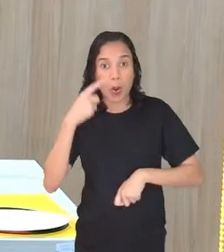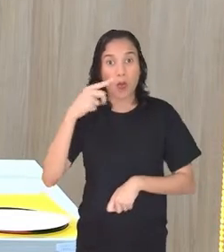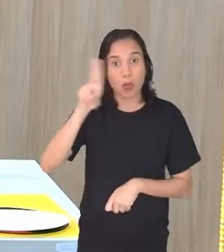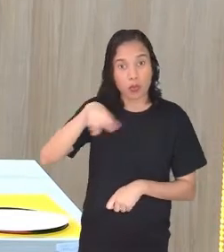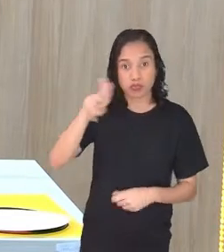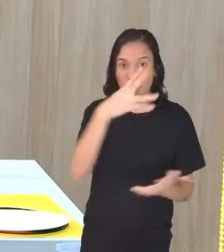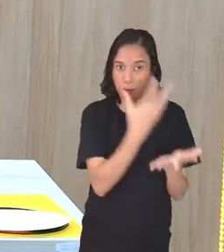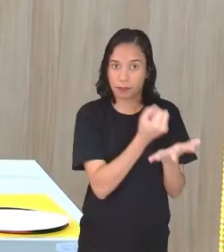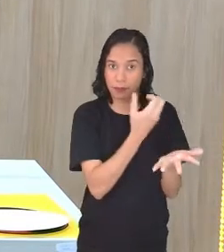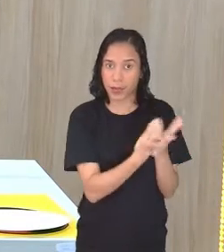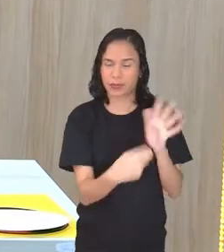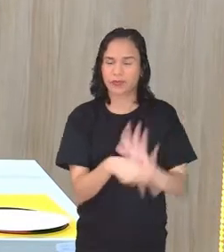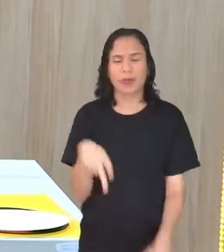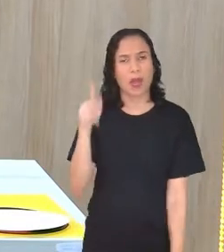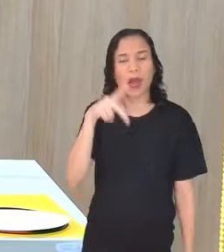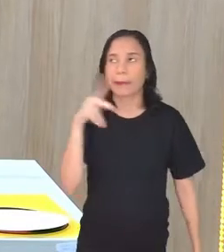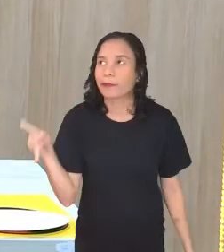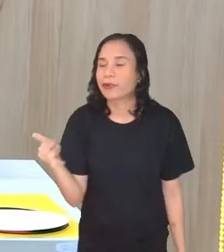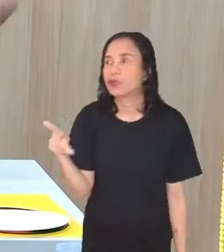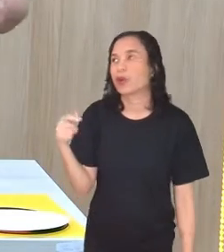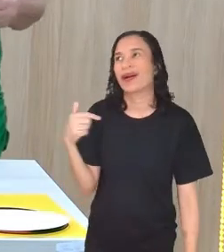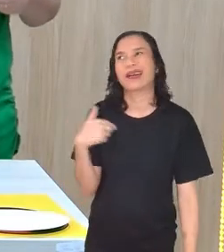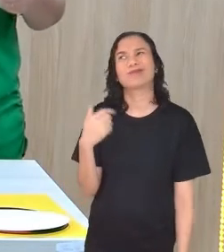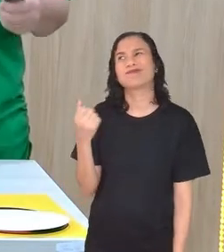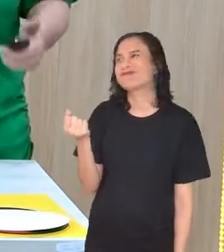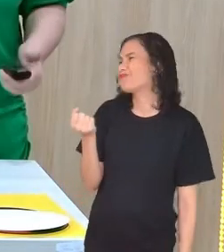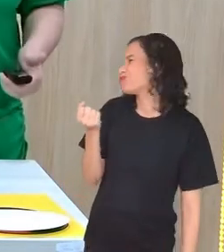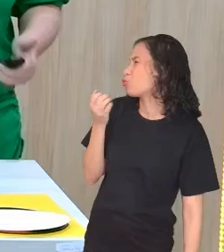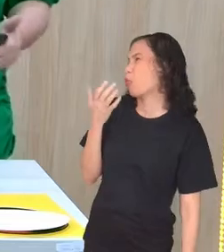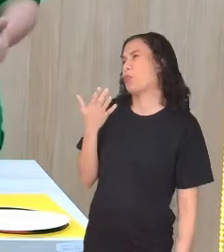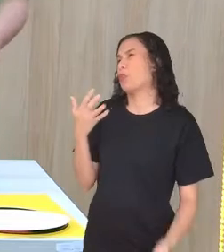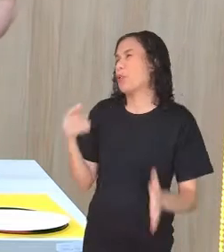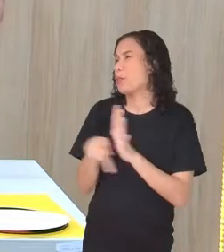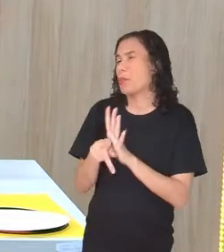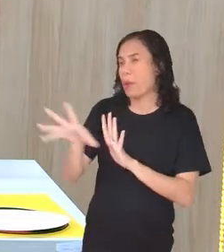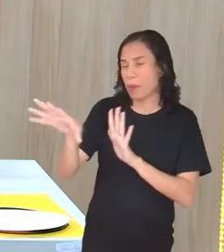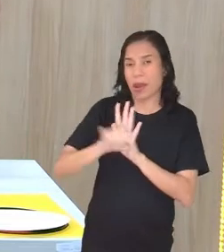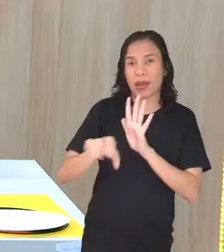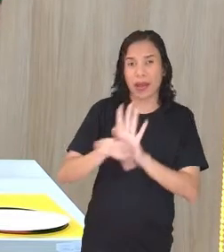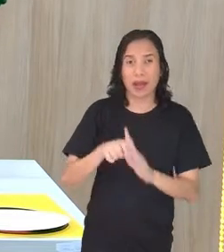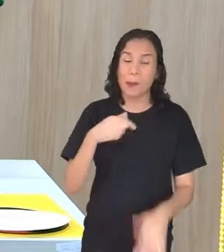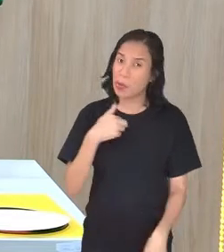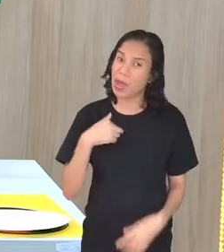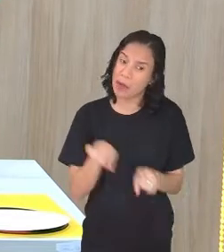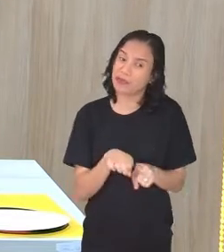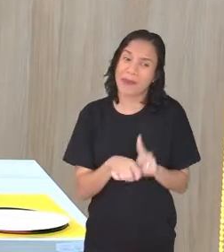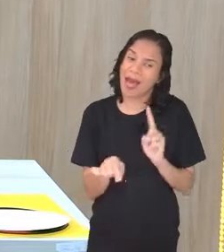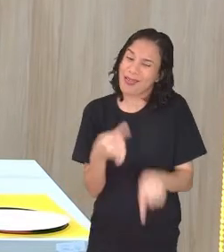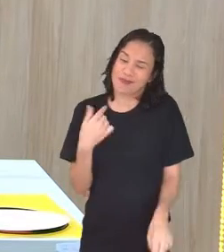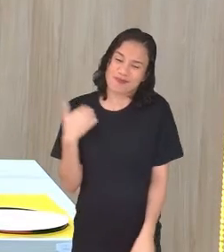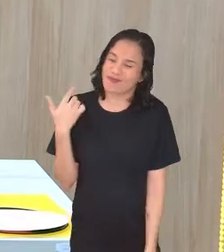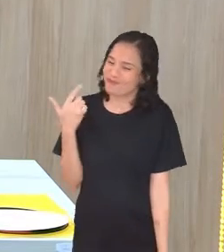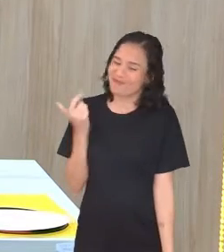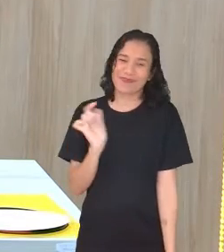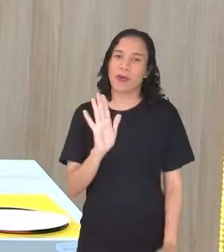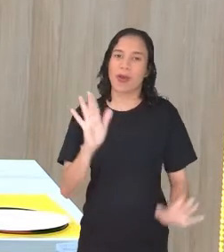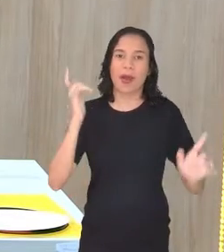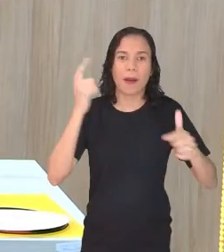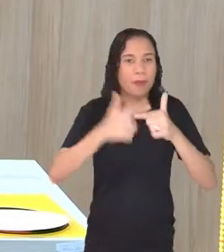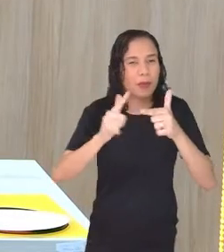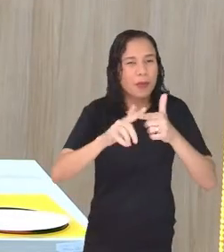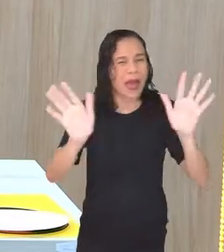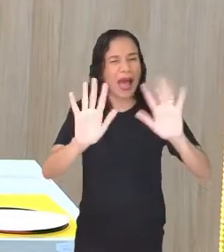baixar. Professora, não sou boa de pegar o Carry Code. Eu estou dizendo isso porque eu não sou. Não tem